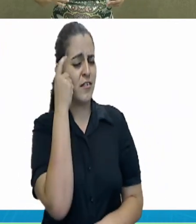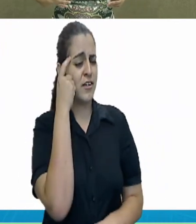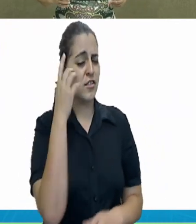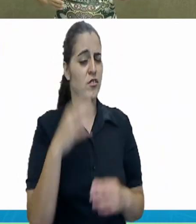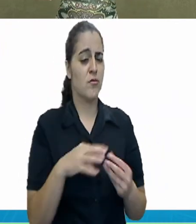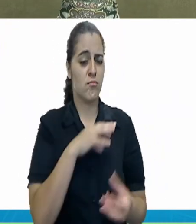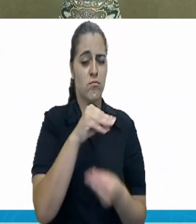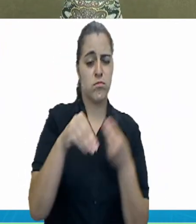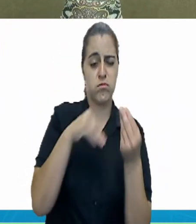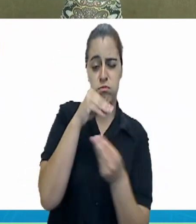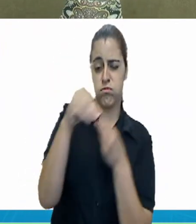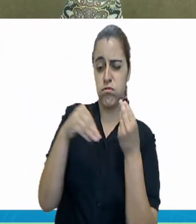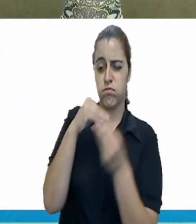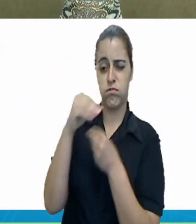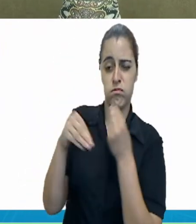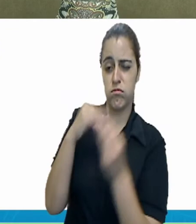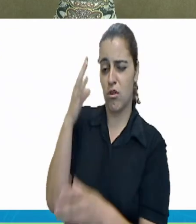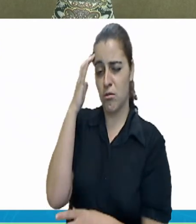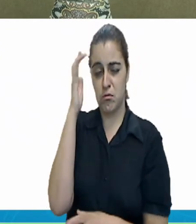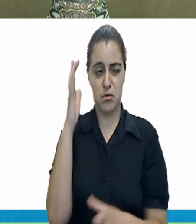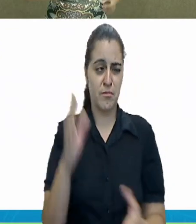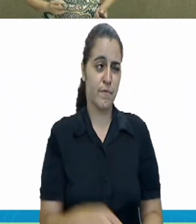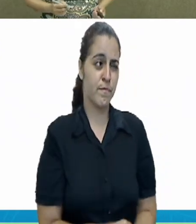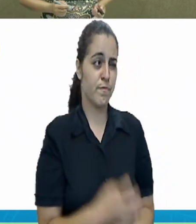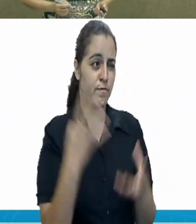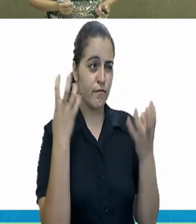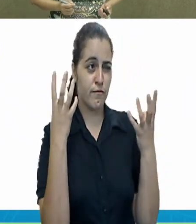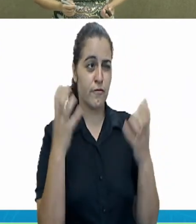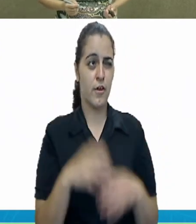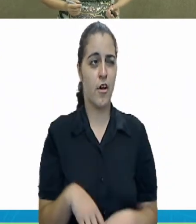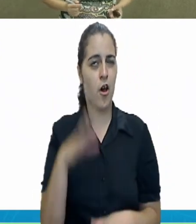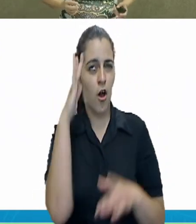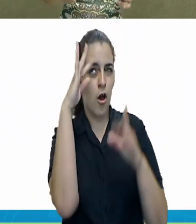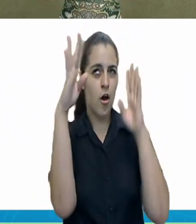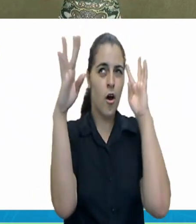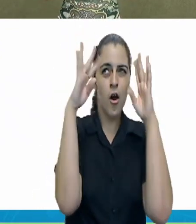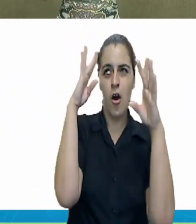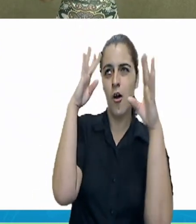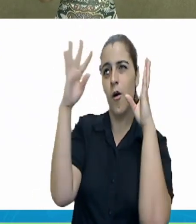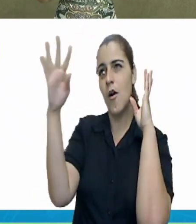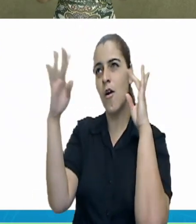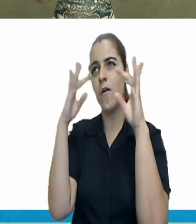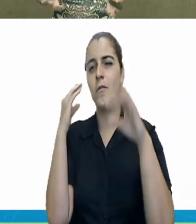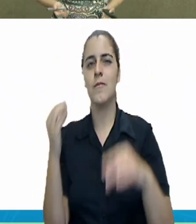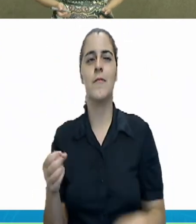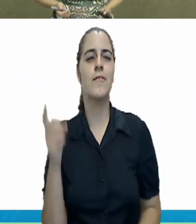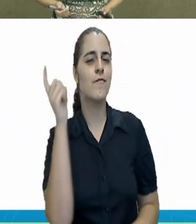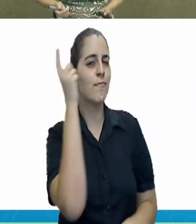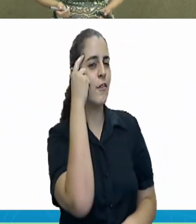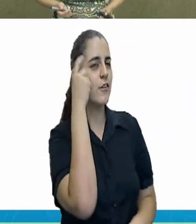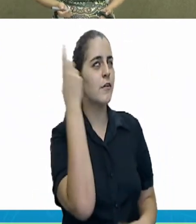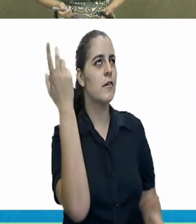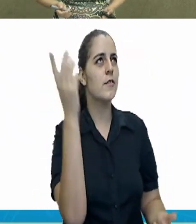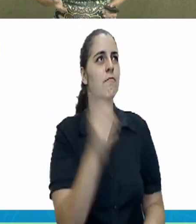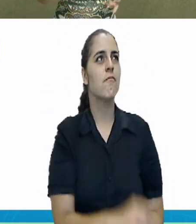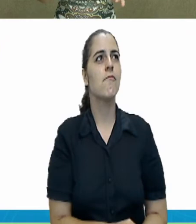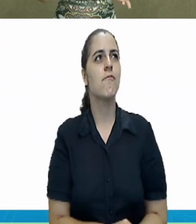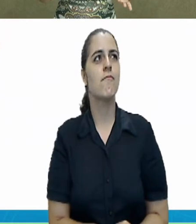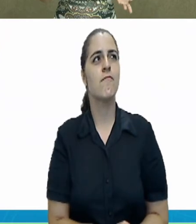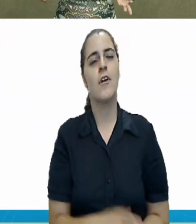dela o que? Está fervendo, imaginação, muitos pensamentos.